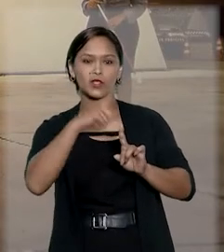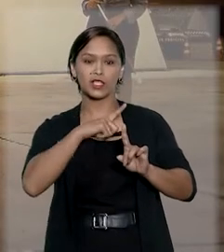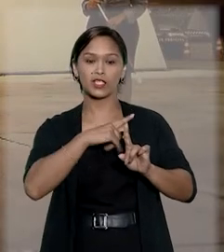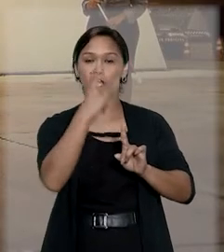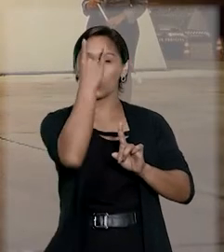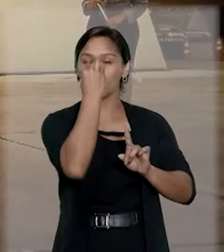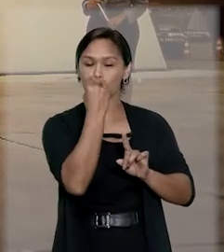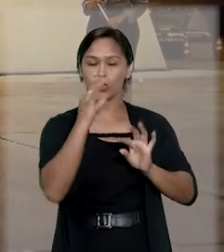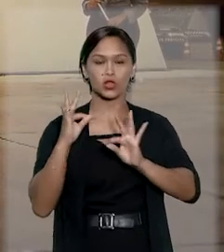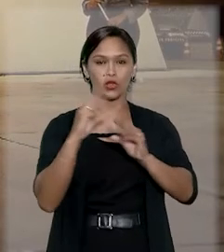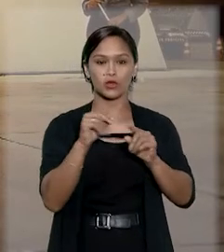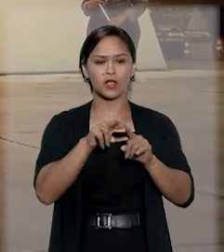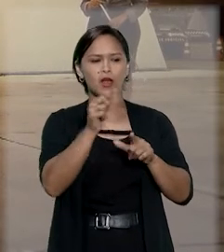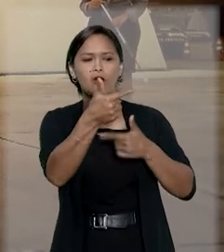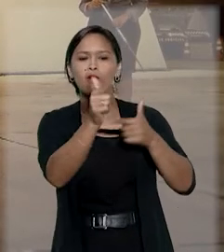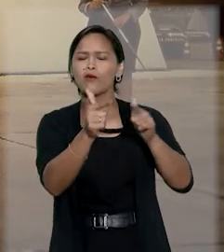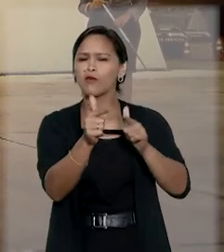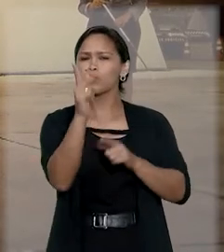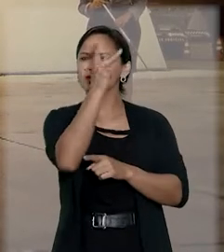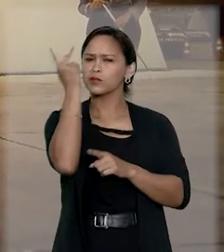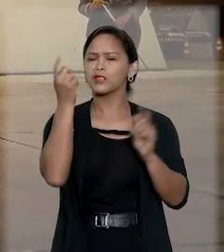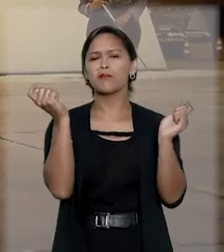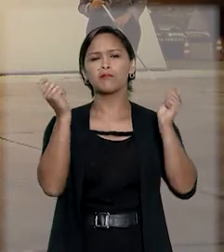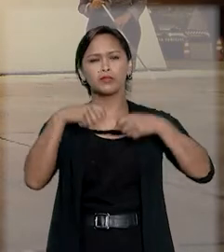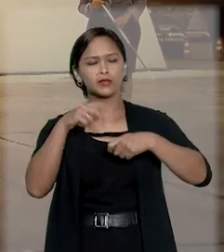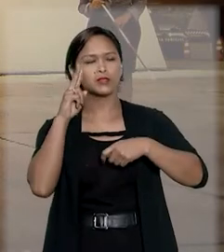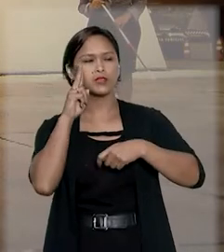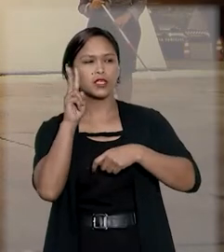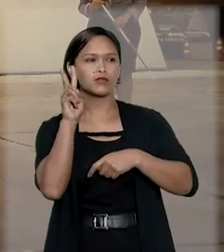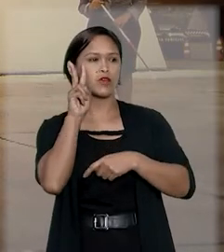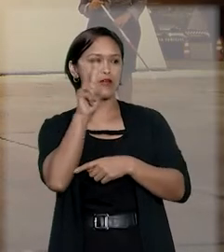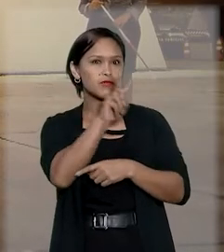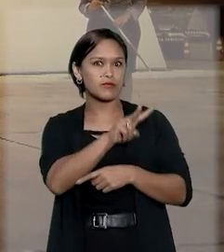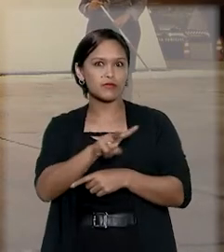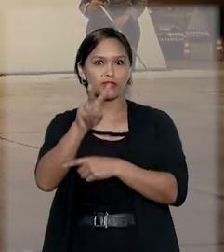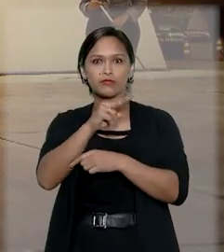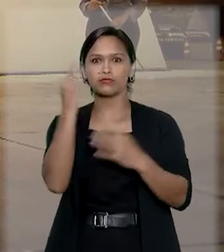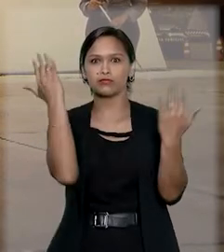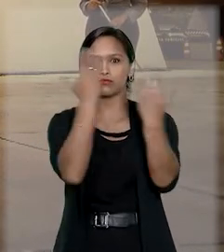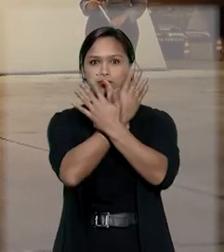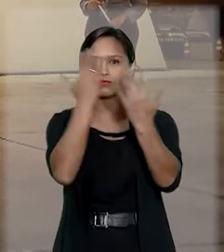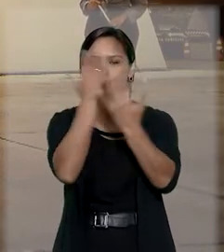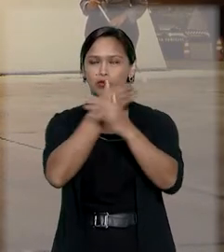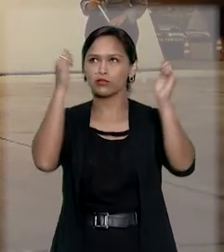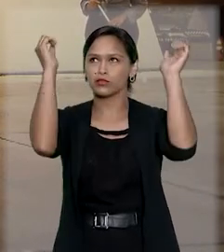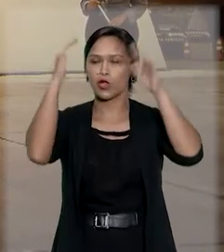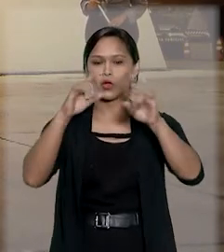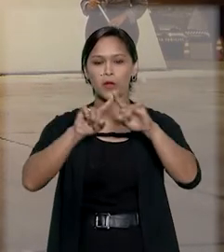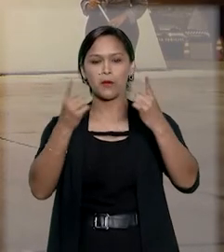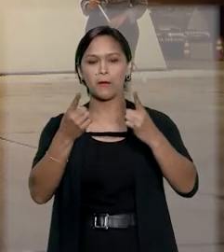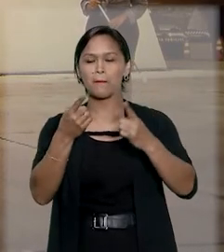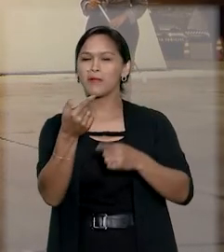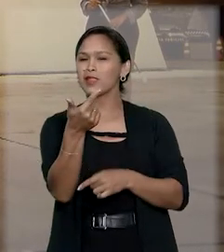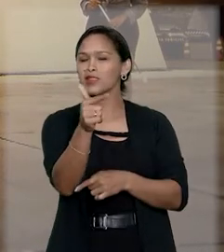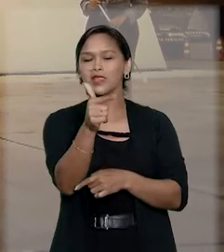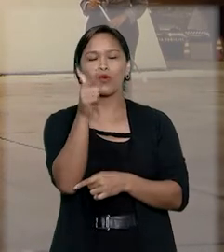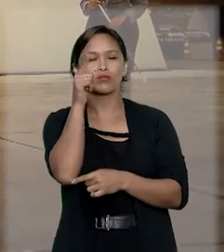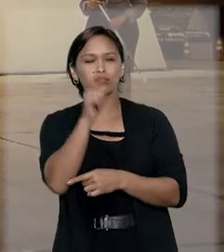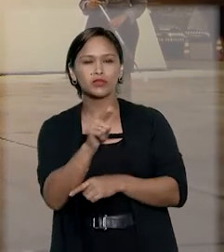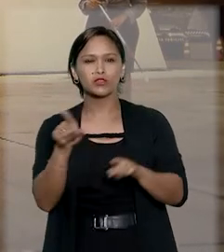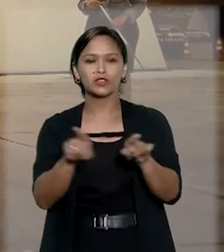têm cegueira total. Algumas são até capazes de enxergar vultos ou luzes, mas são